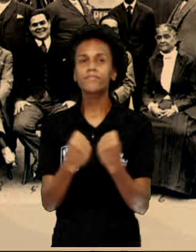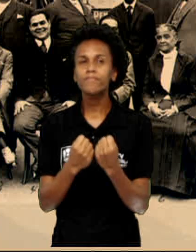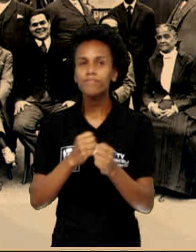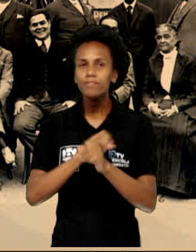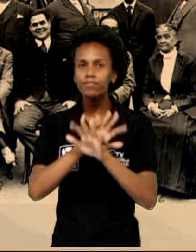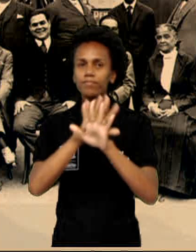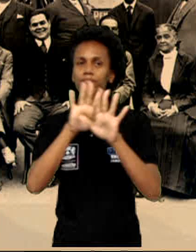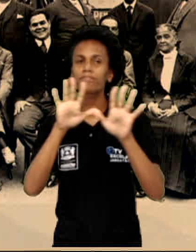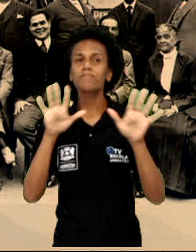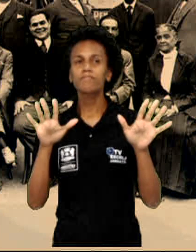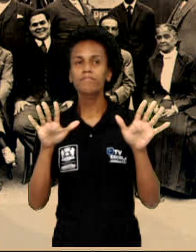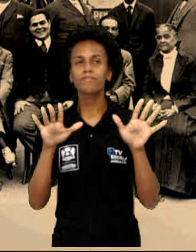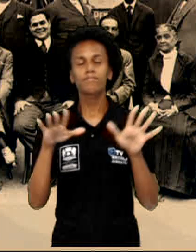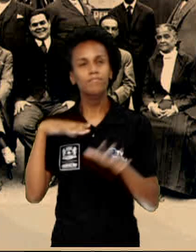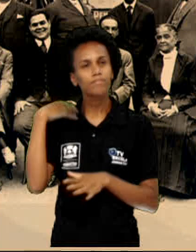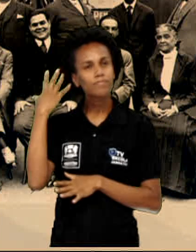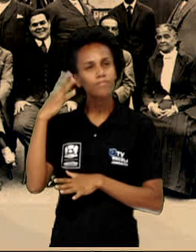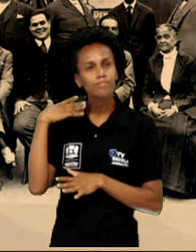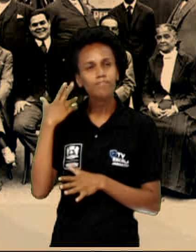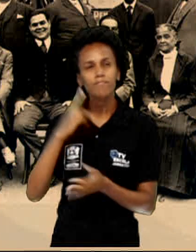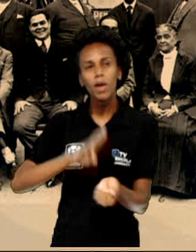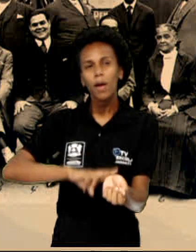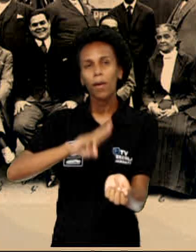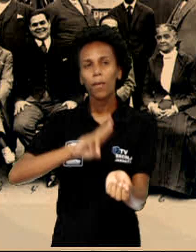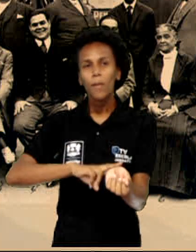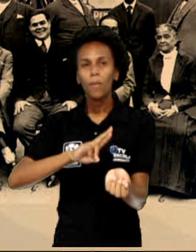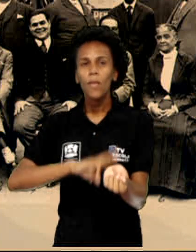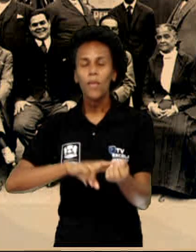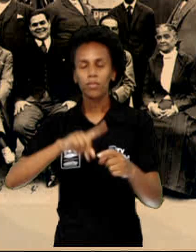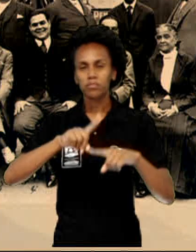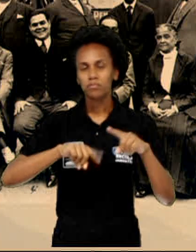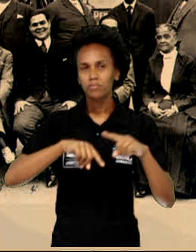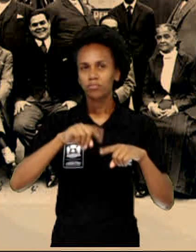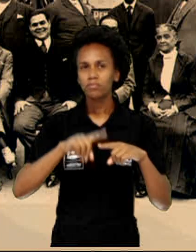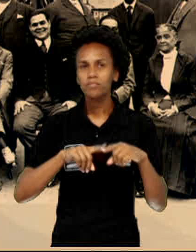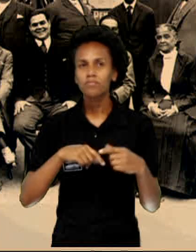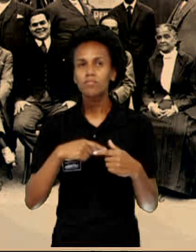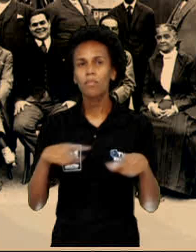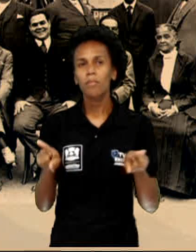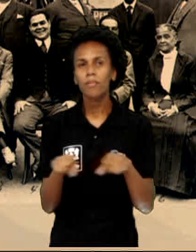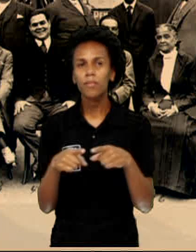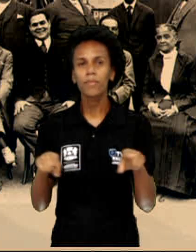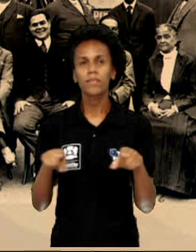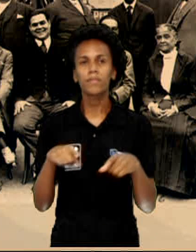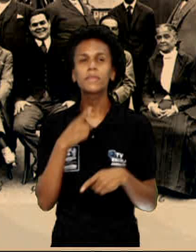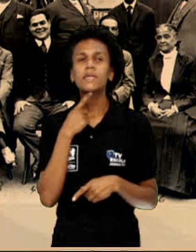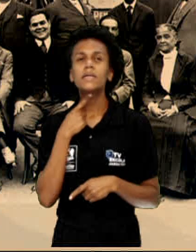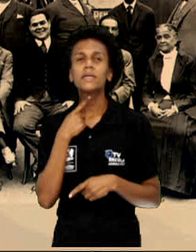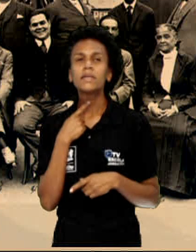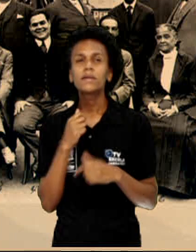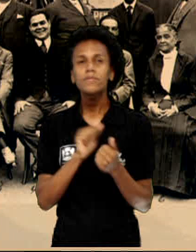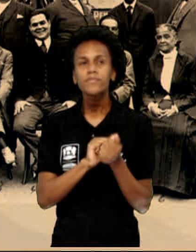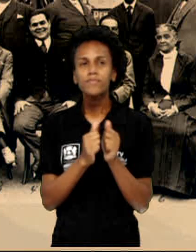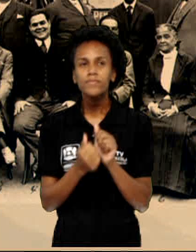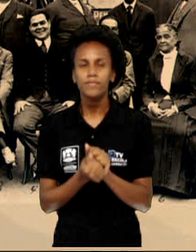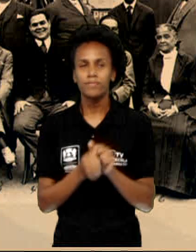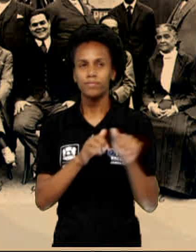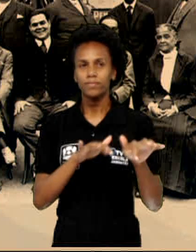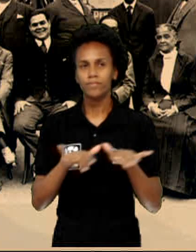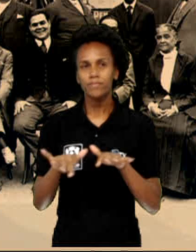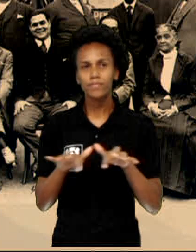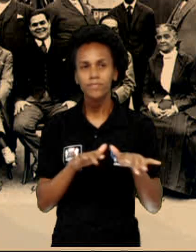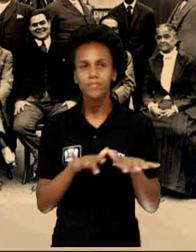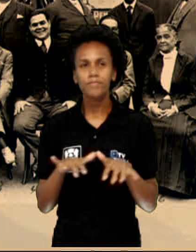suas músicas, cheias de ritmos e instrumentos. Seu desejo de adaptar o som do piano ao gosto popular,